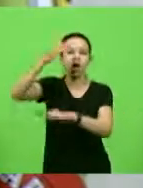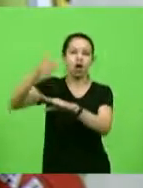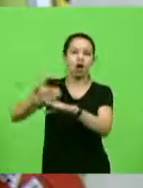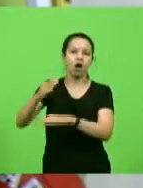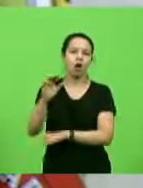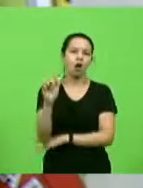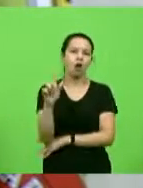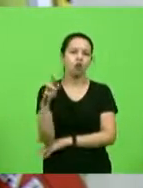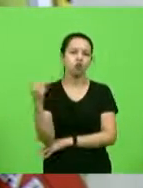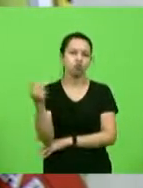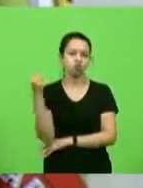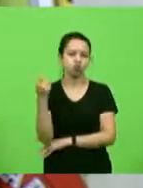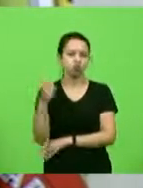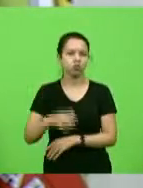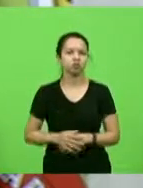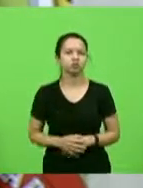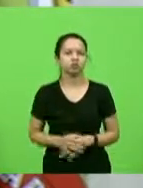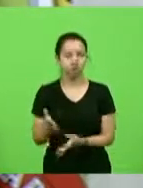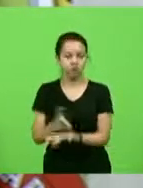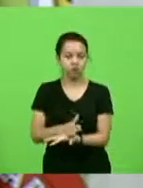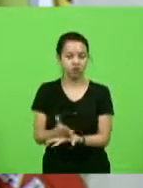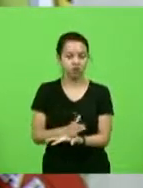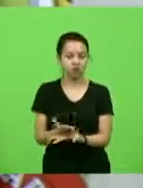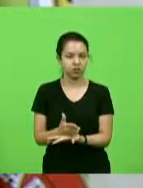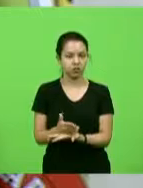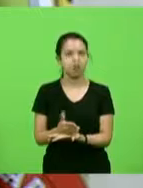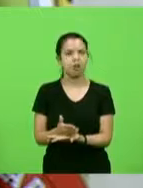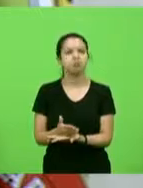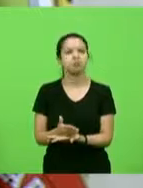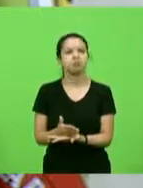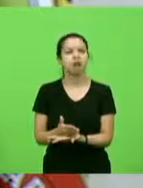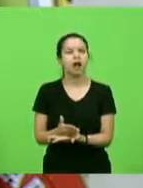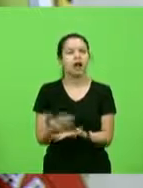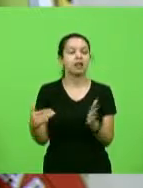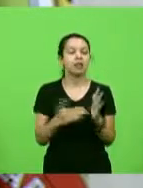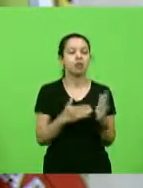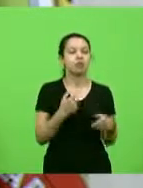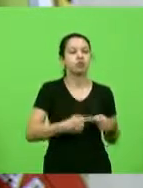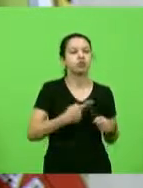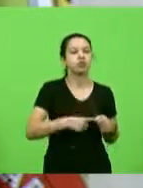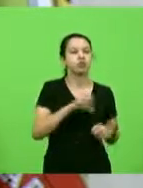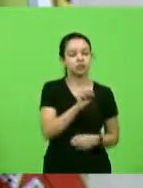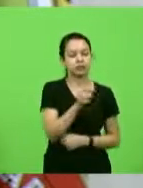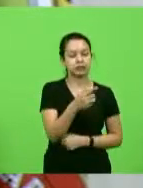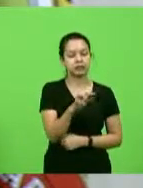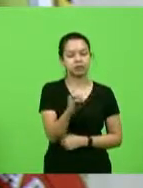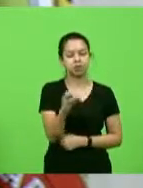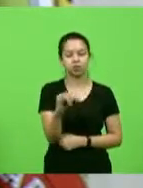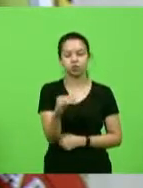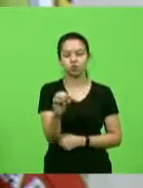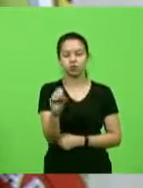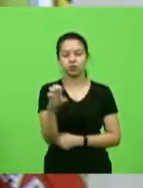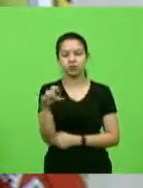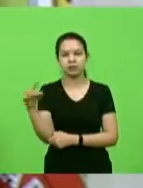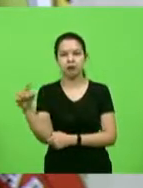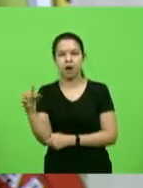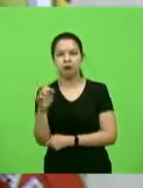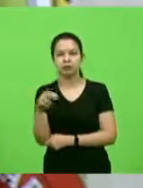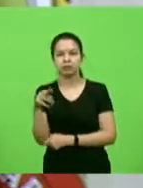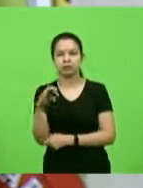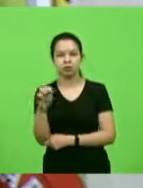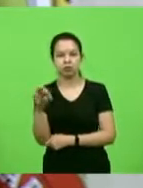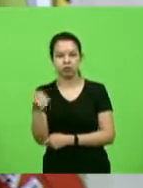da divisa até o município de São José dos Ausentes. É um trecho pequeno, que teve